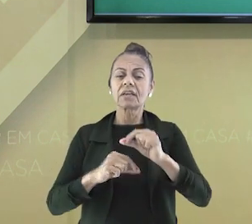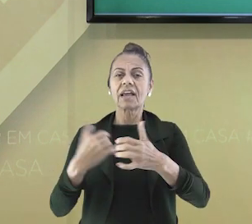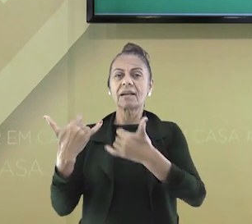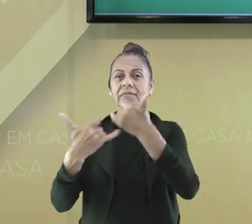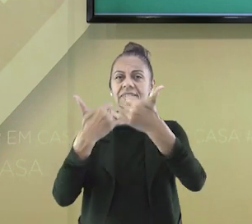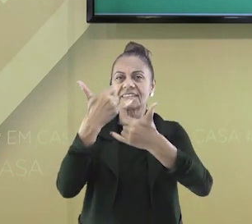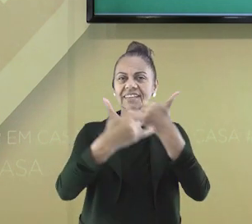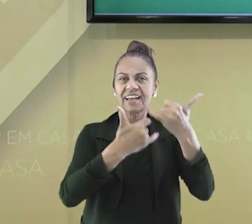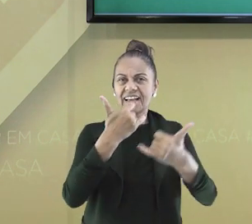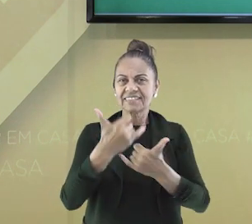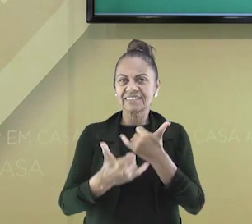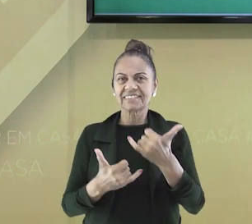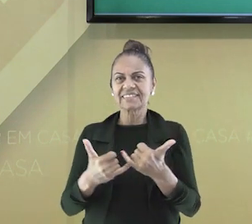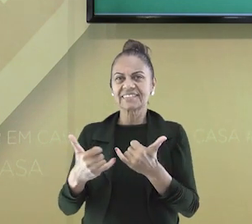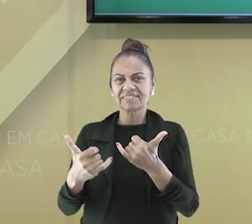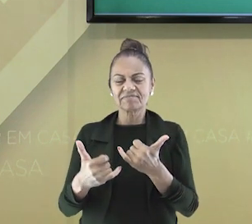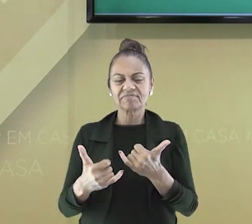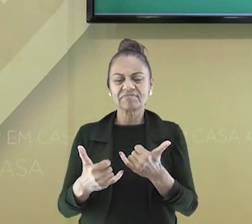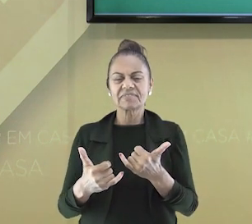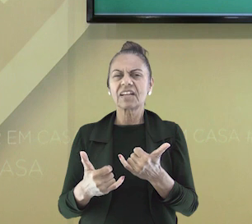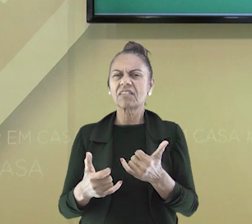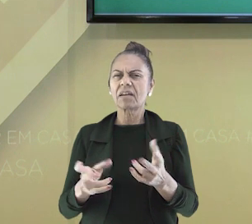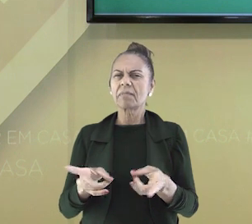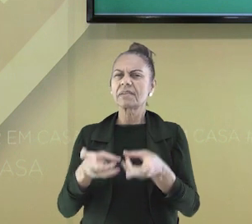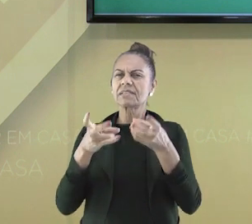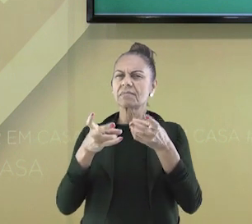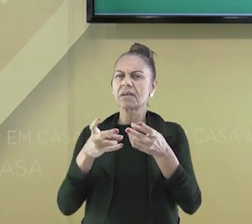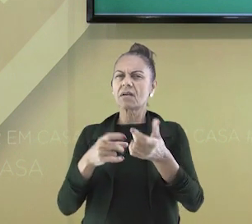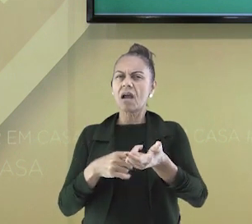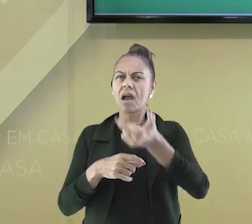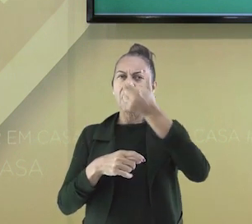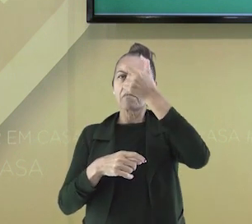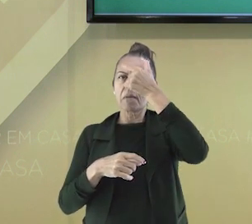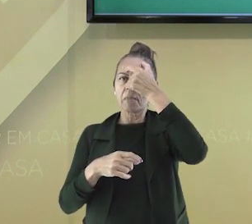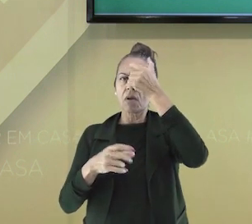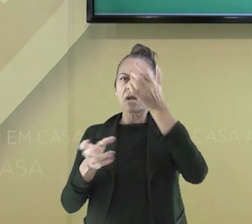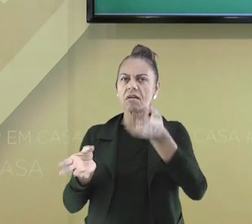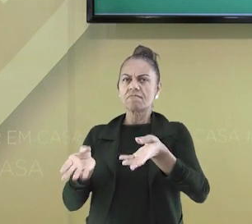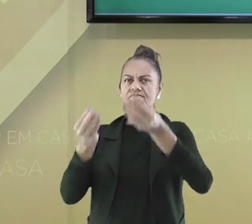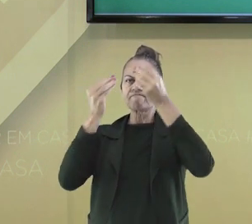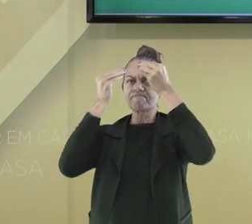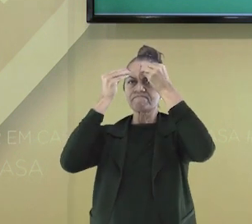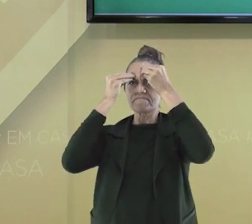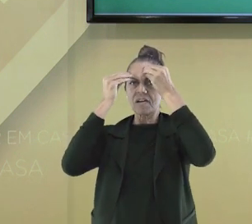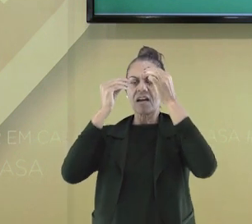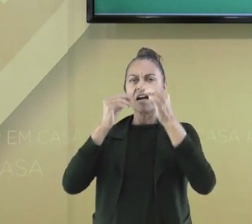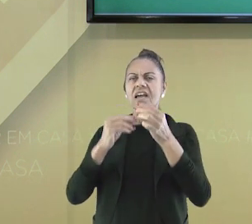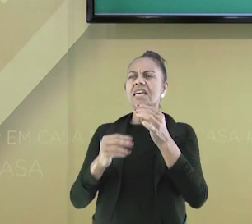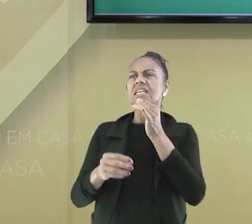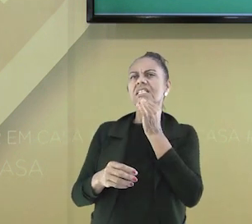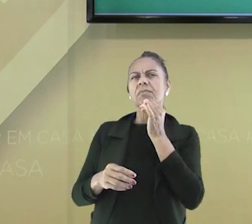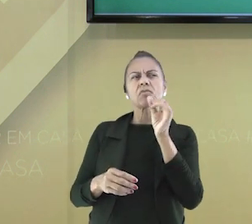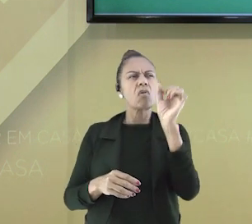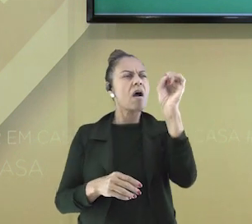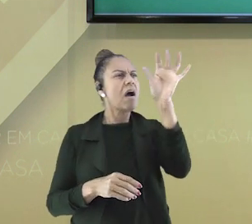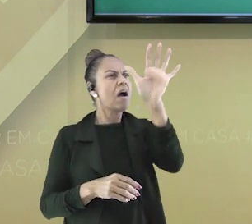Com esse pequeno exemplo, podemos perceber como a nossa memória está muito boa. O simples fato de você visualizar